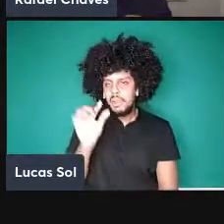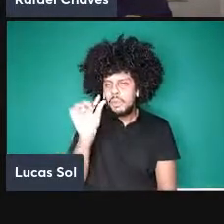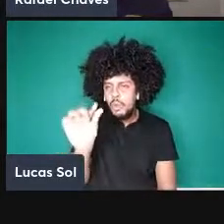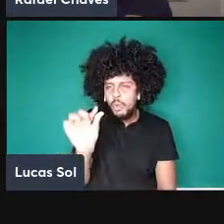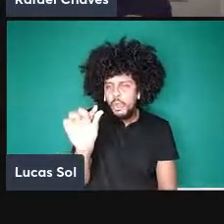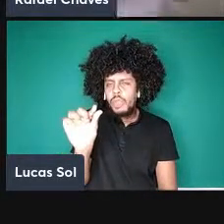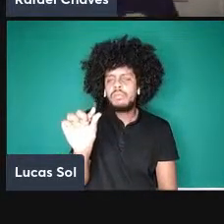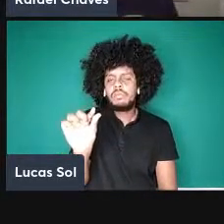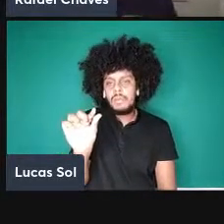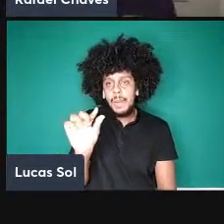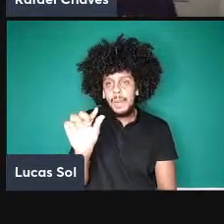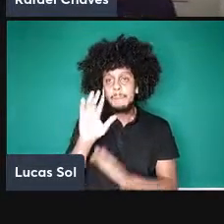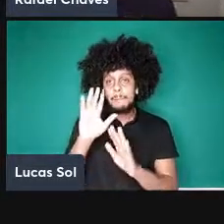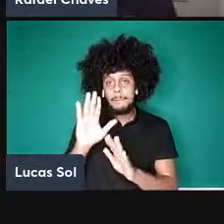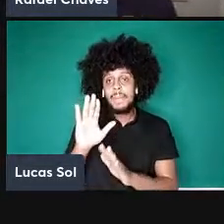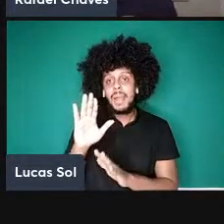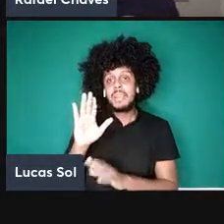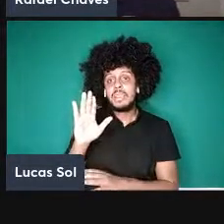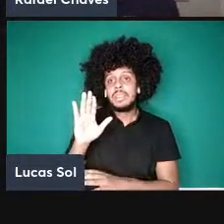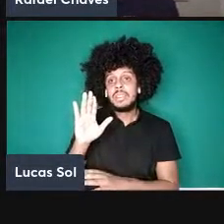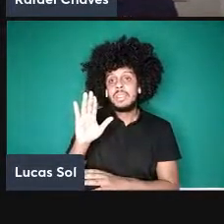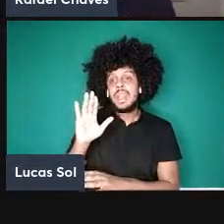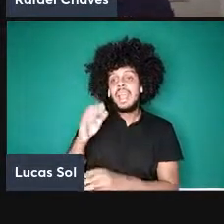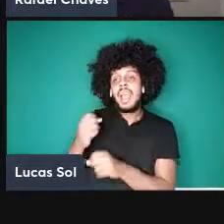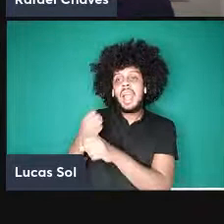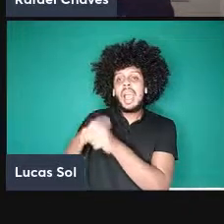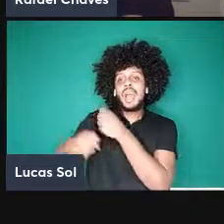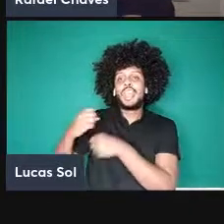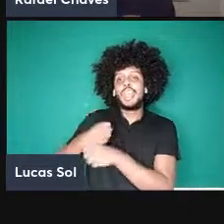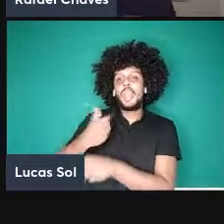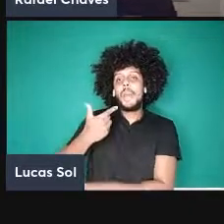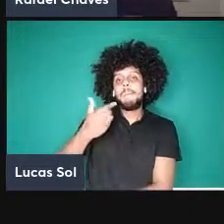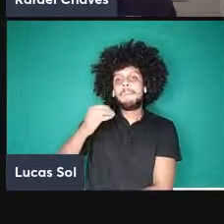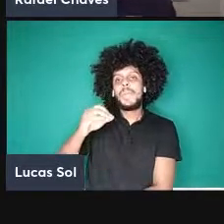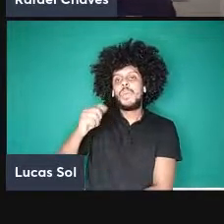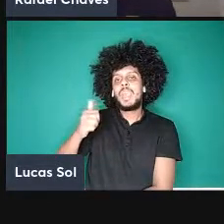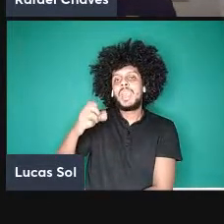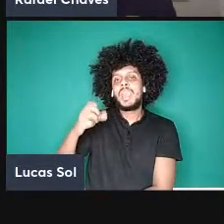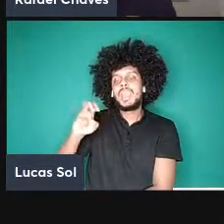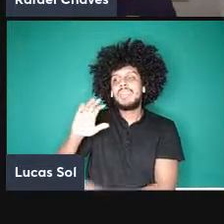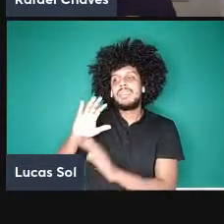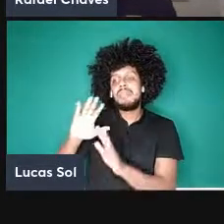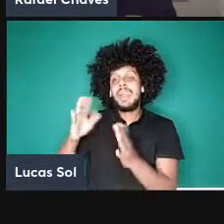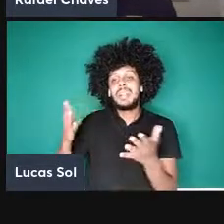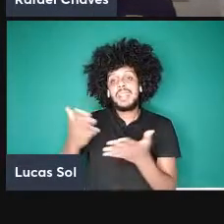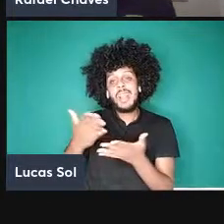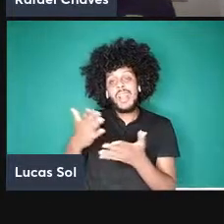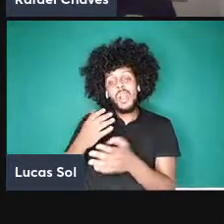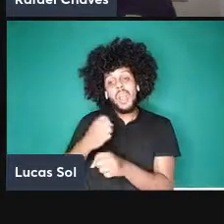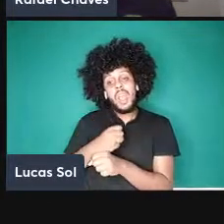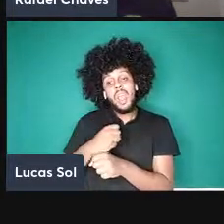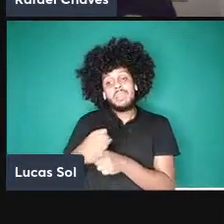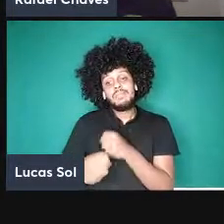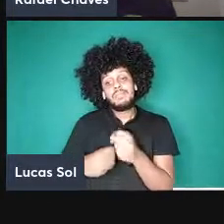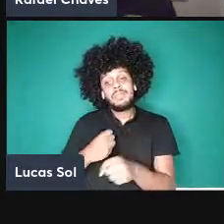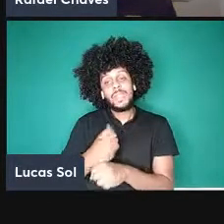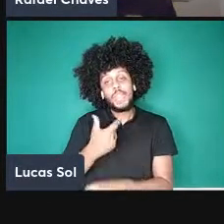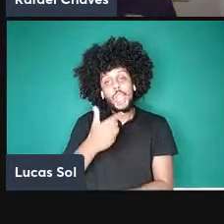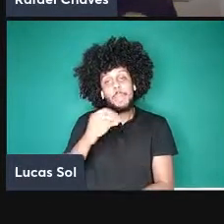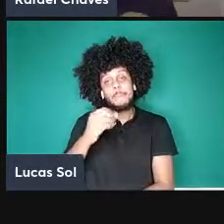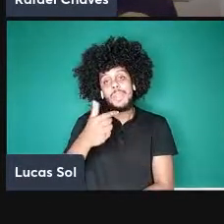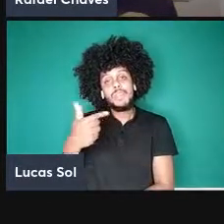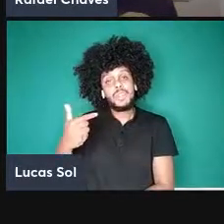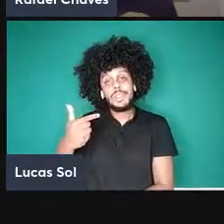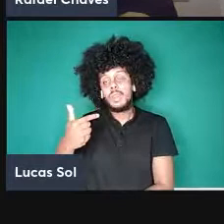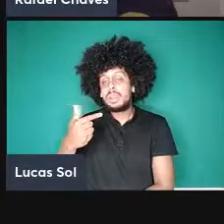em 2015 simplesmente sumiu do mapa em 2022 acho que não é preciso explicar o que aconteceu nesse período